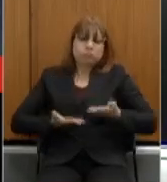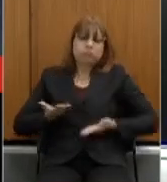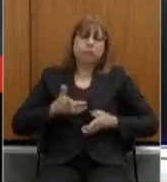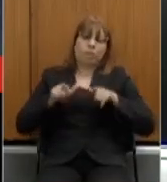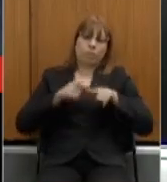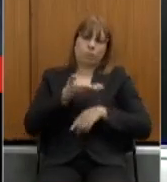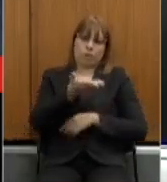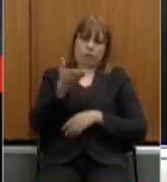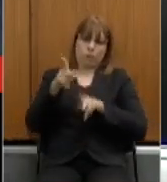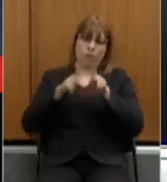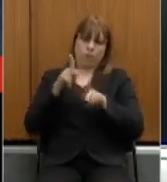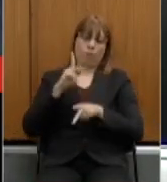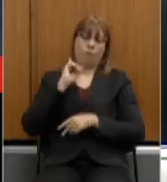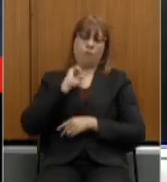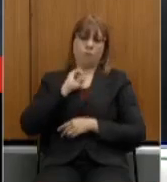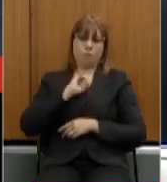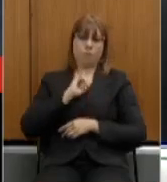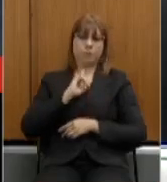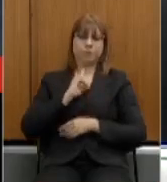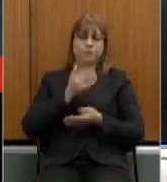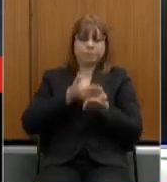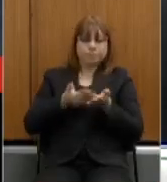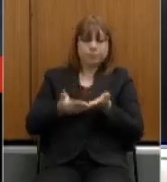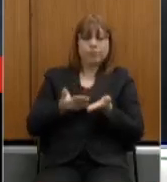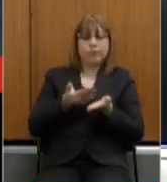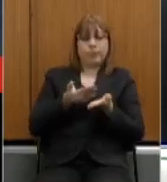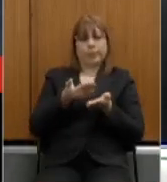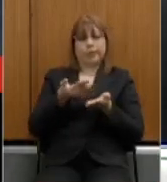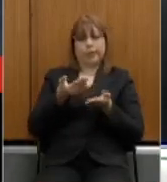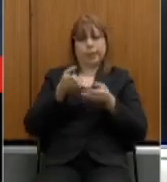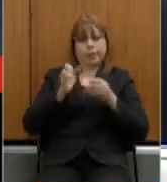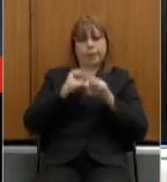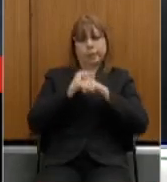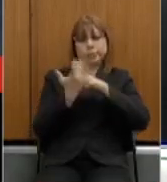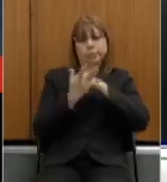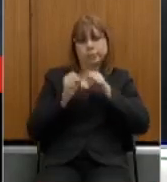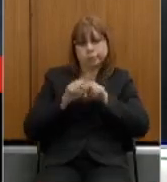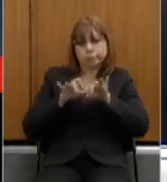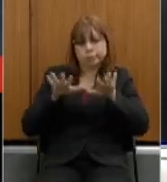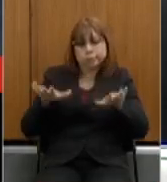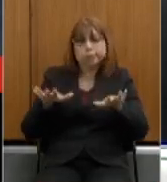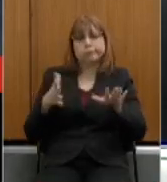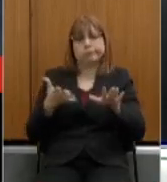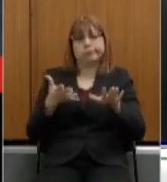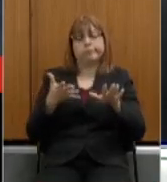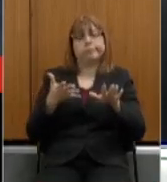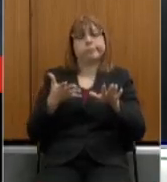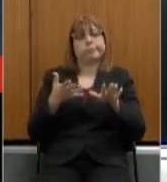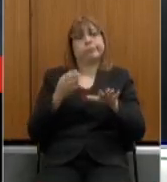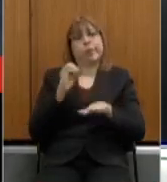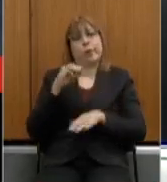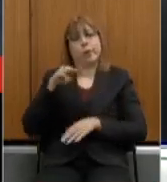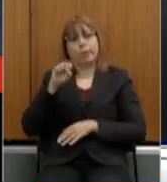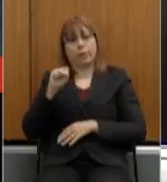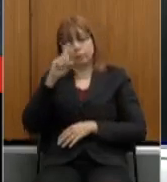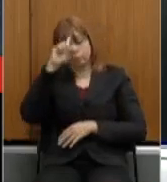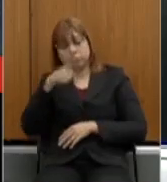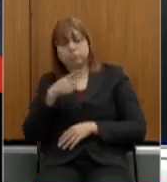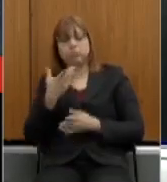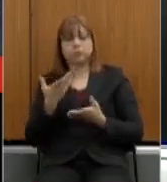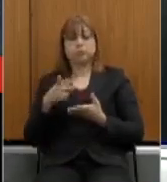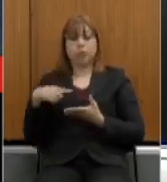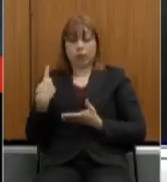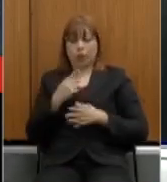pandemia foi declarada pela OMS, a Assembleia de Minas se adaptou e se tornou exemplo para outras instituições